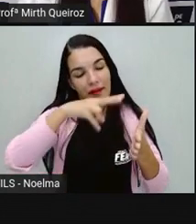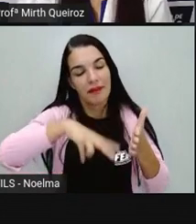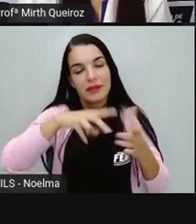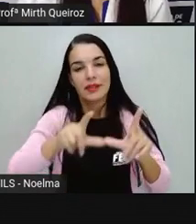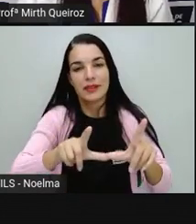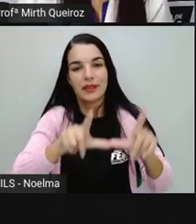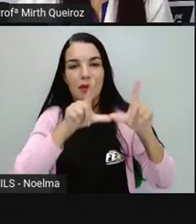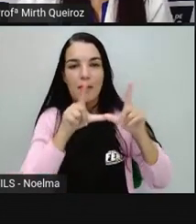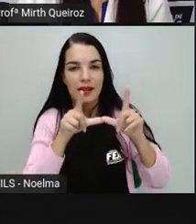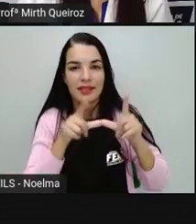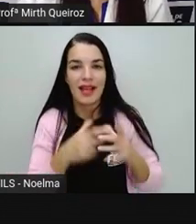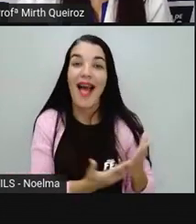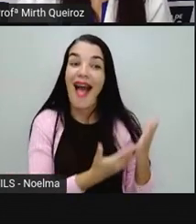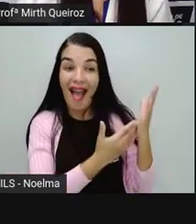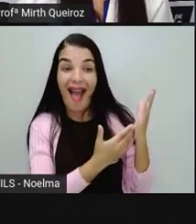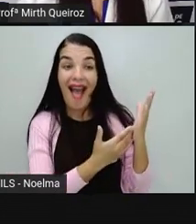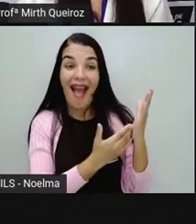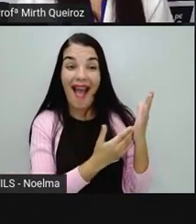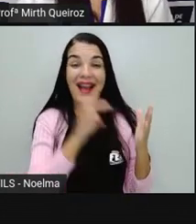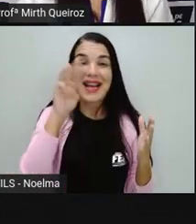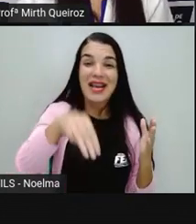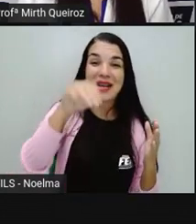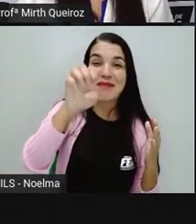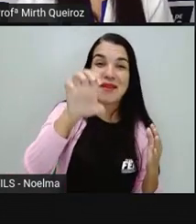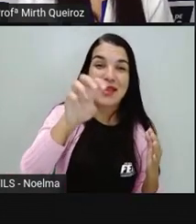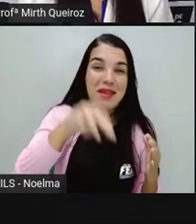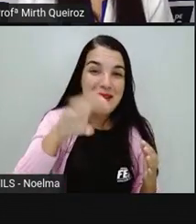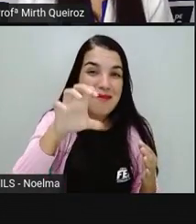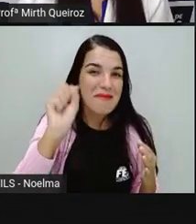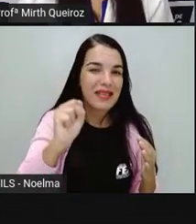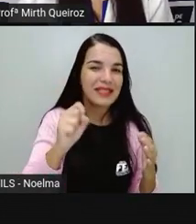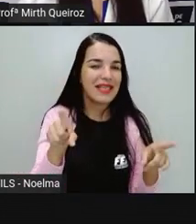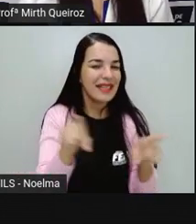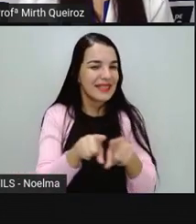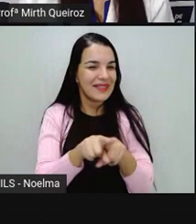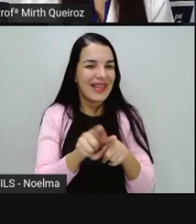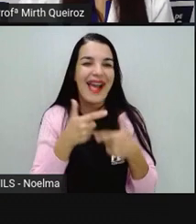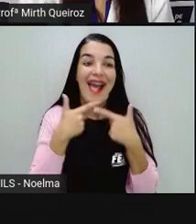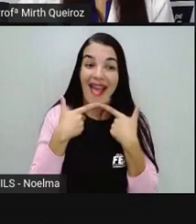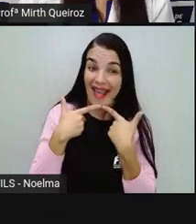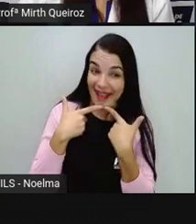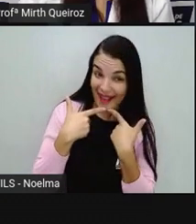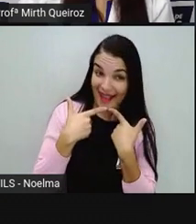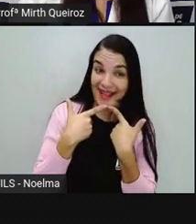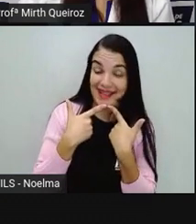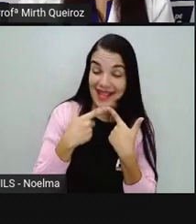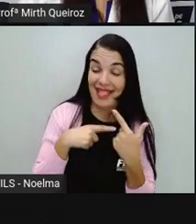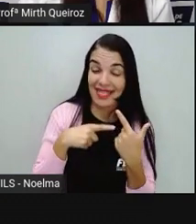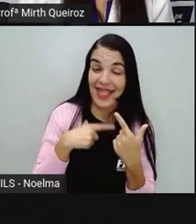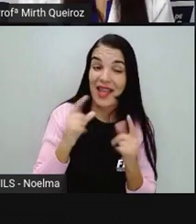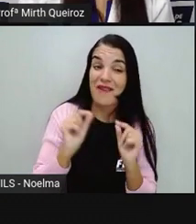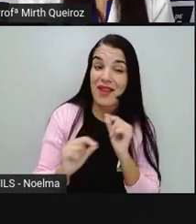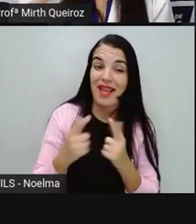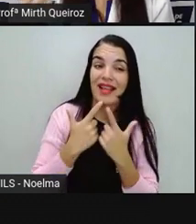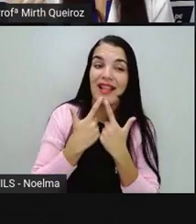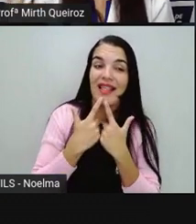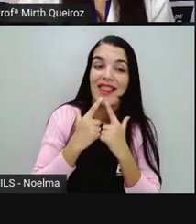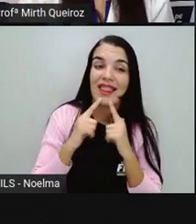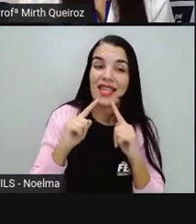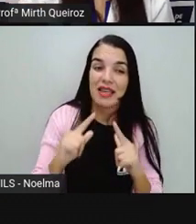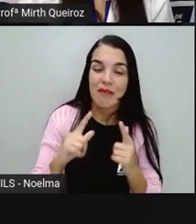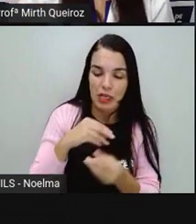E os memes? Os memes também nós temos uma linguagem mista. Onde a gente tem